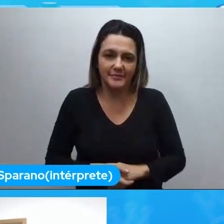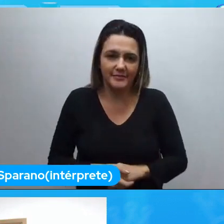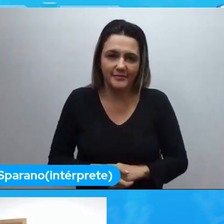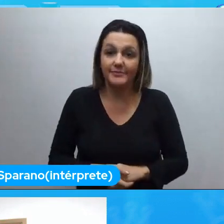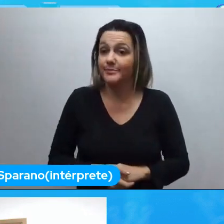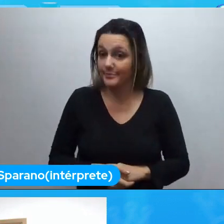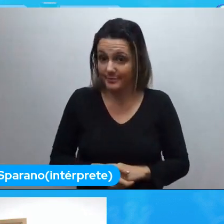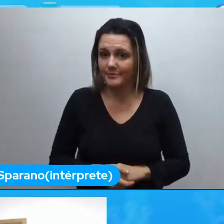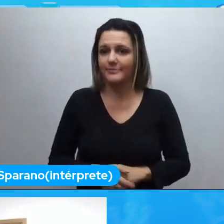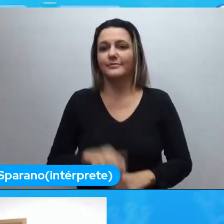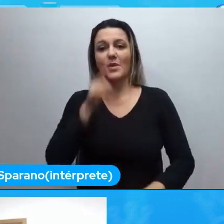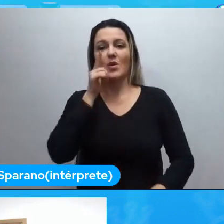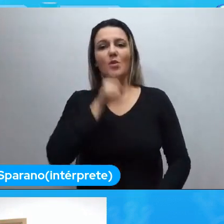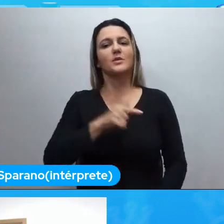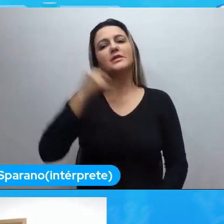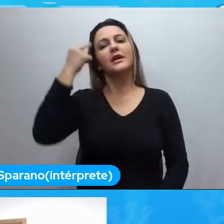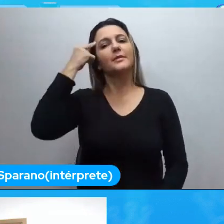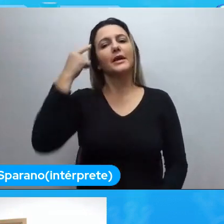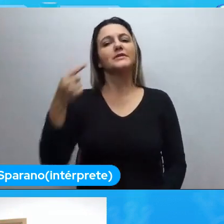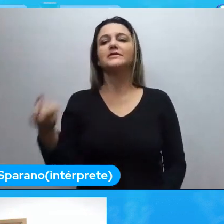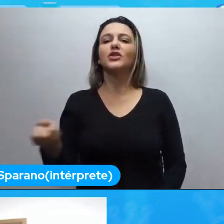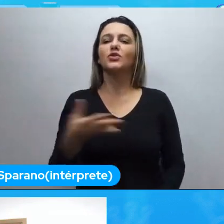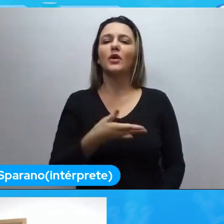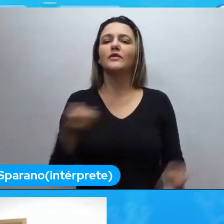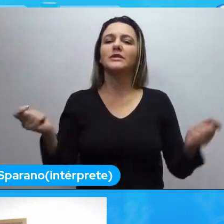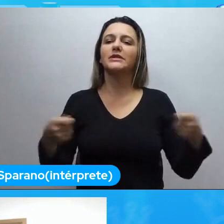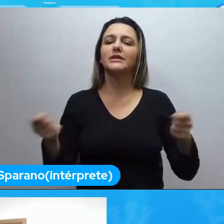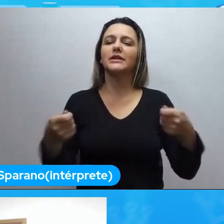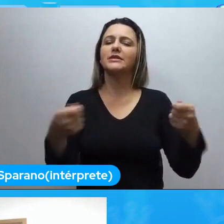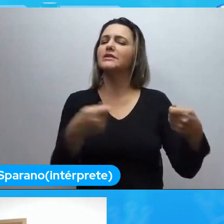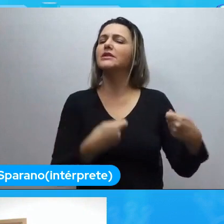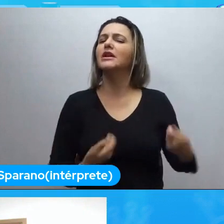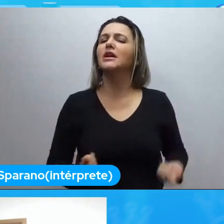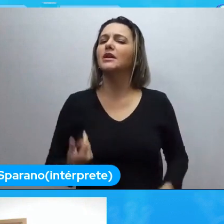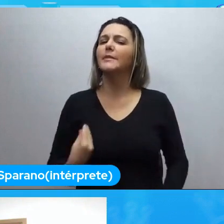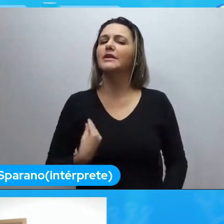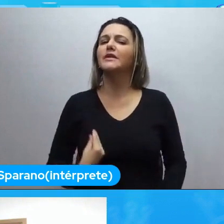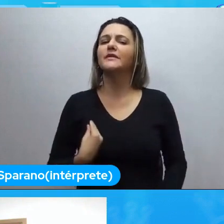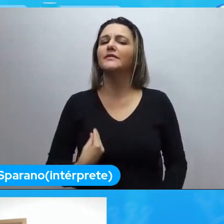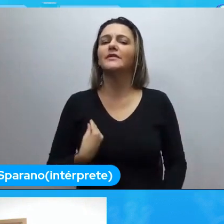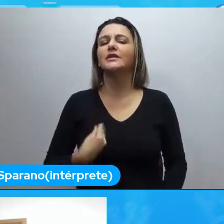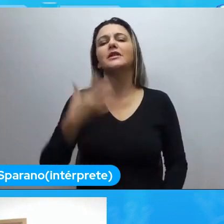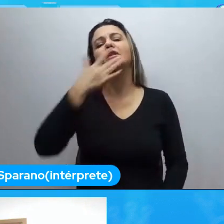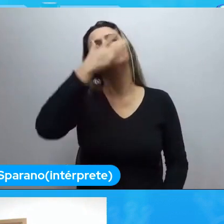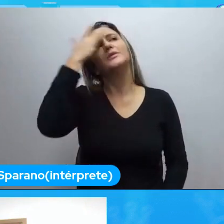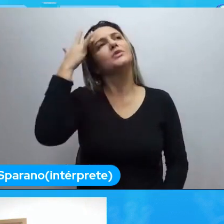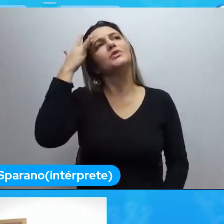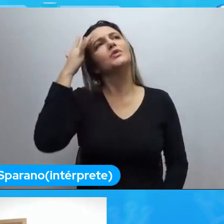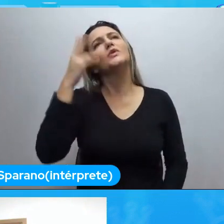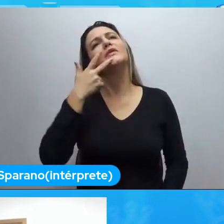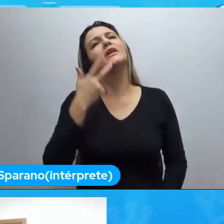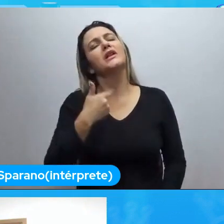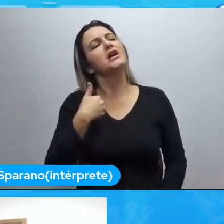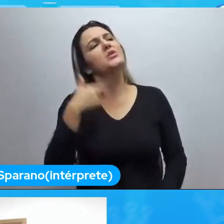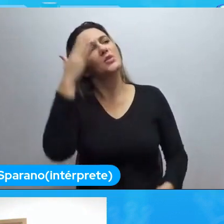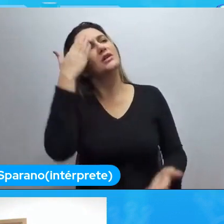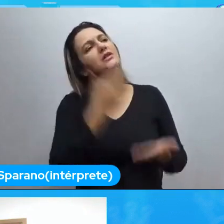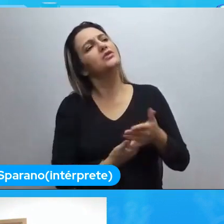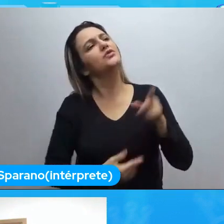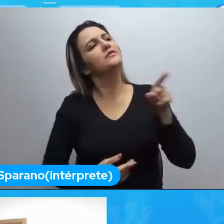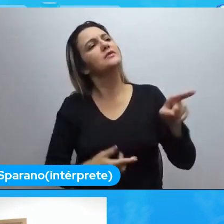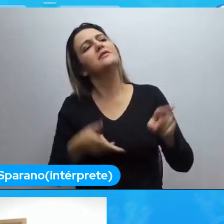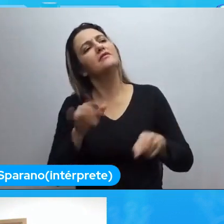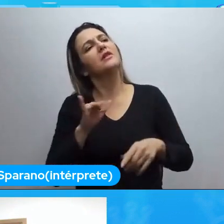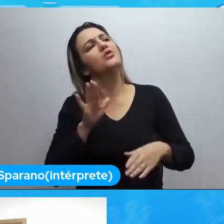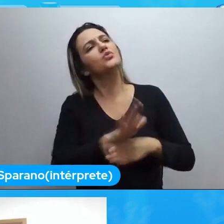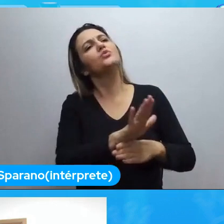pensar uma nova possibilidade para a sua vida. E aí, uma pessoa dissesse, acredito em você que eu vou ajudar. Porque foi exatamente isso.